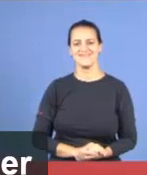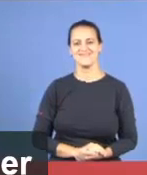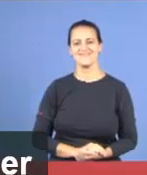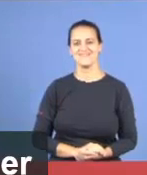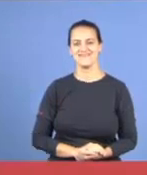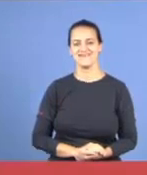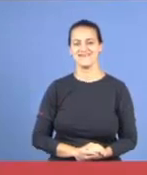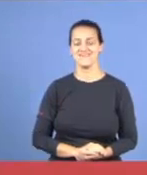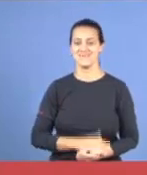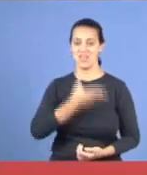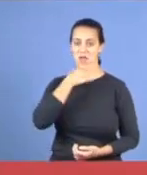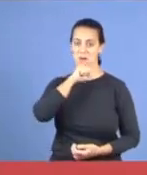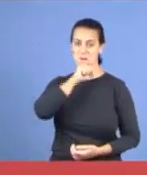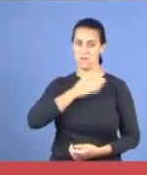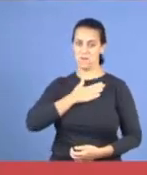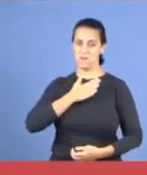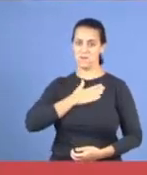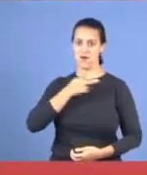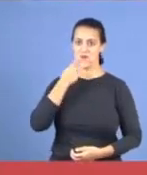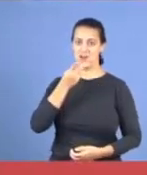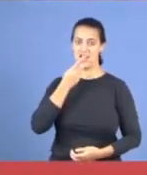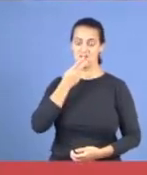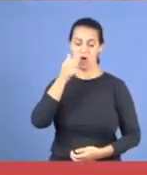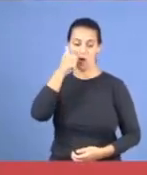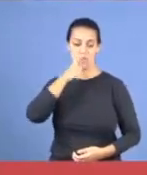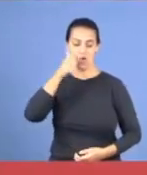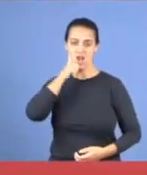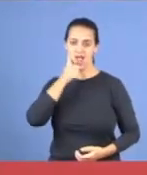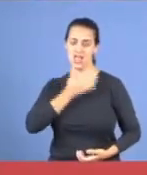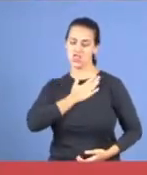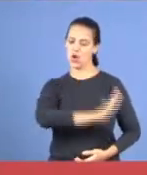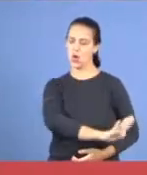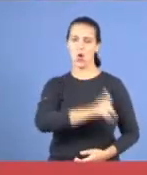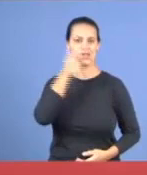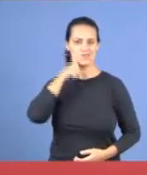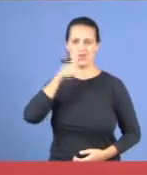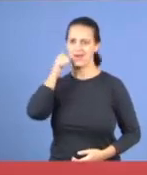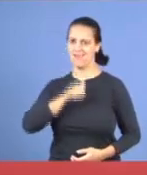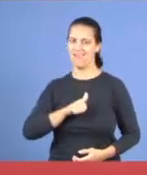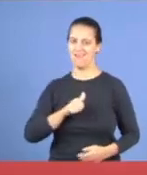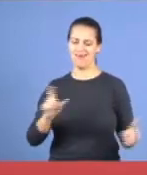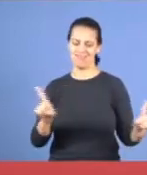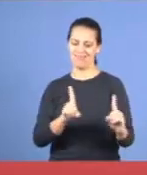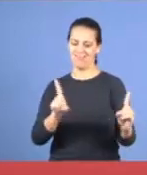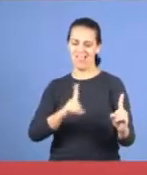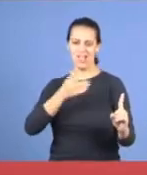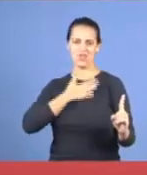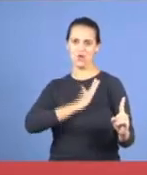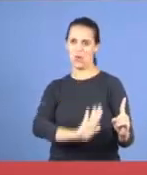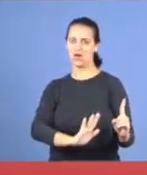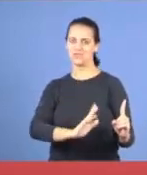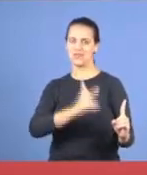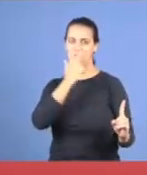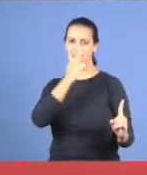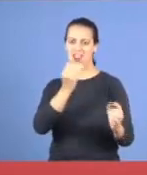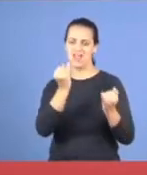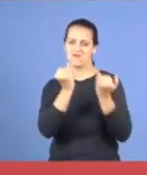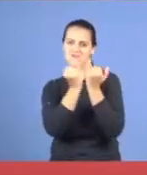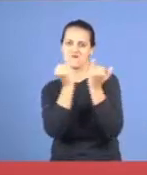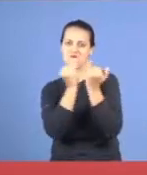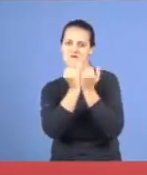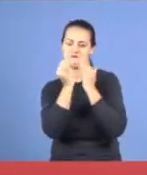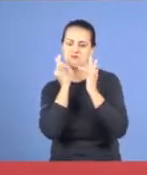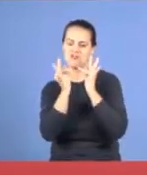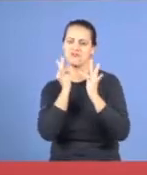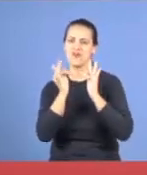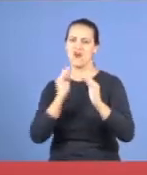meu pai, o seguinte, mulher, não gosta de mulher, viu, e elas denunciam, as